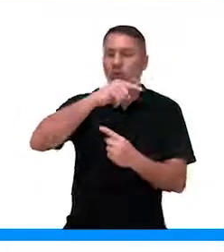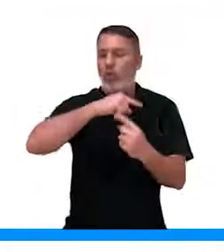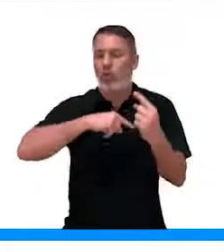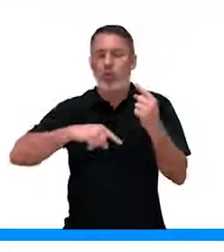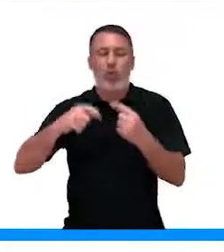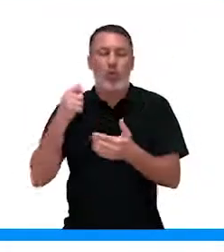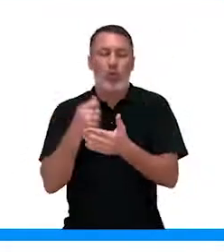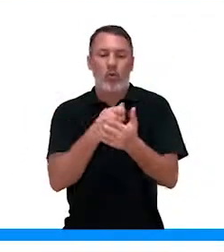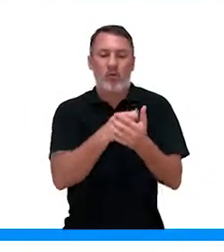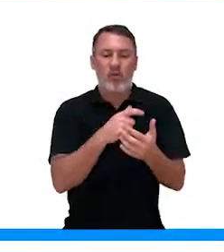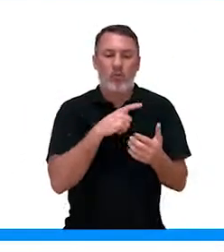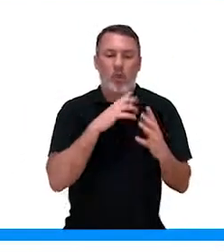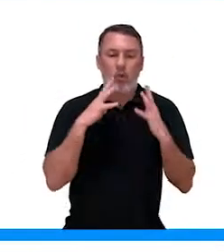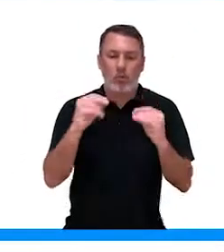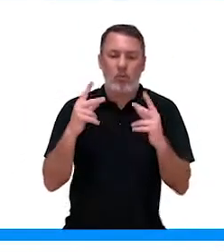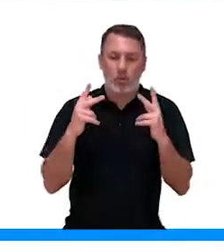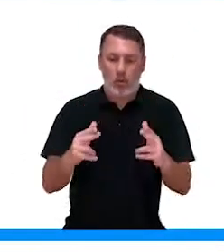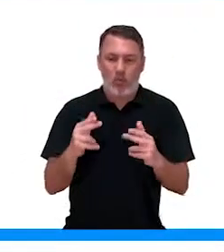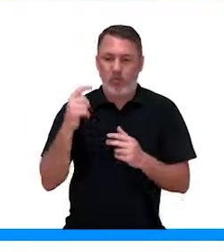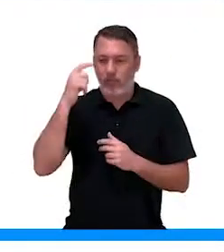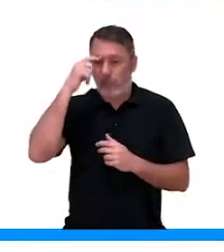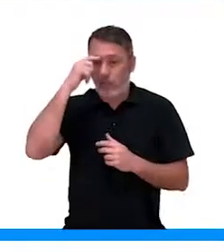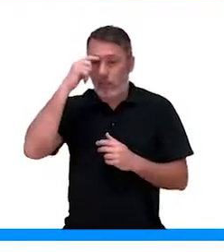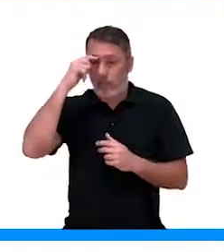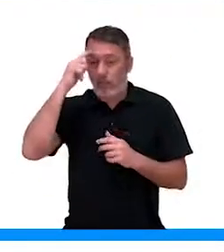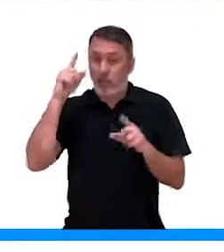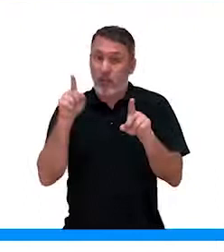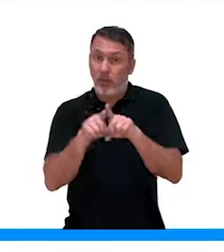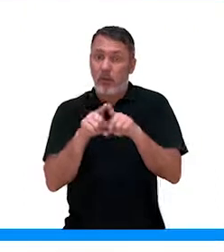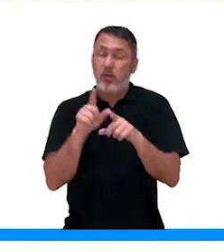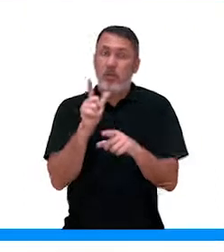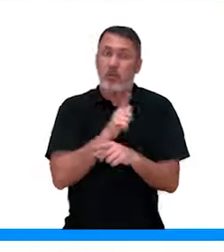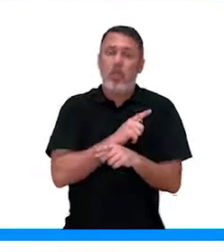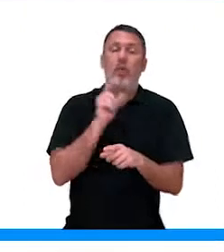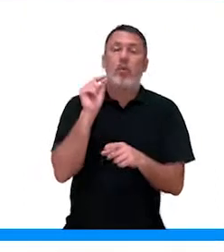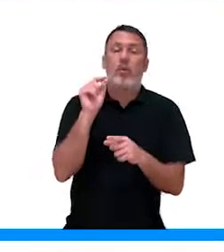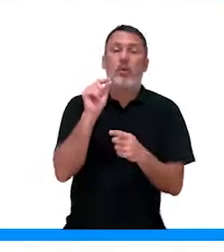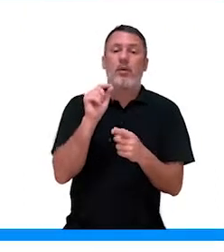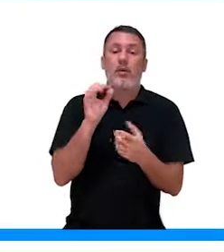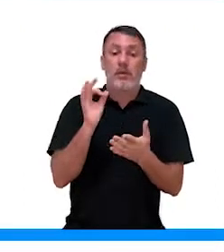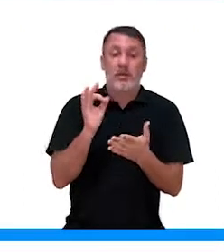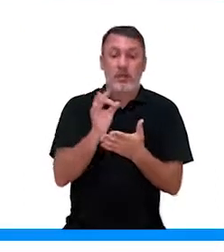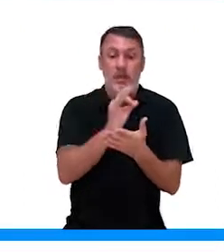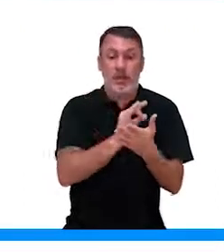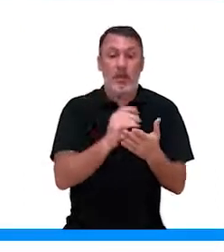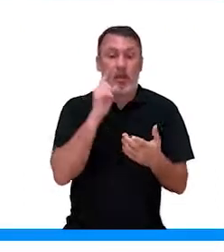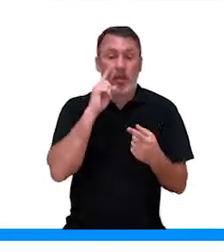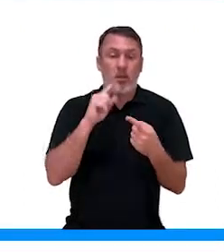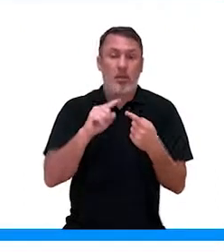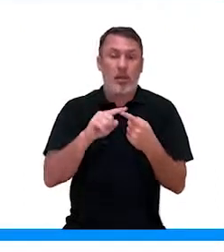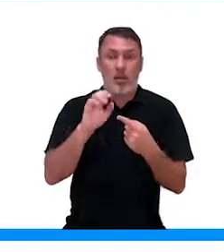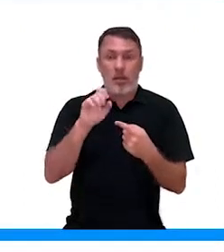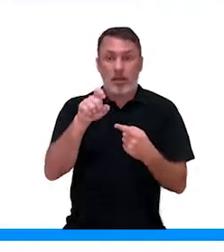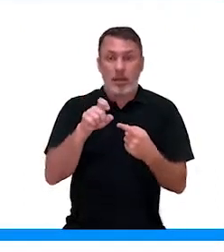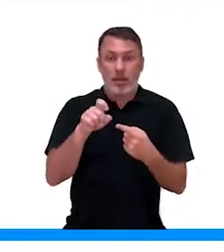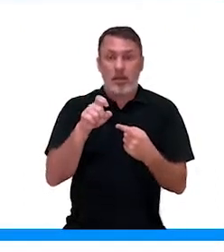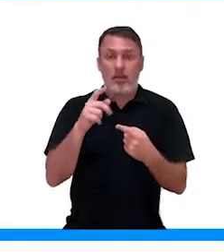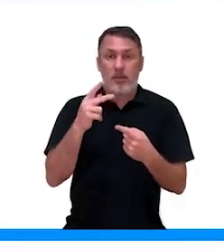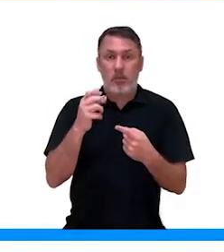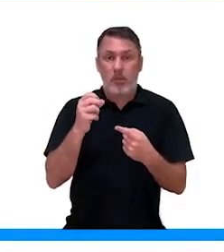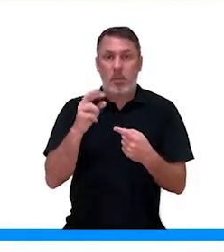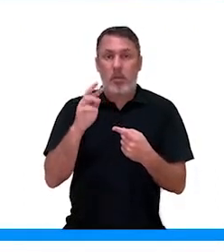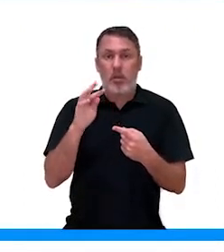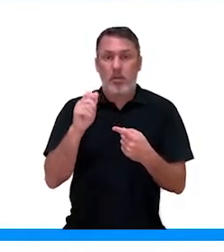tá? Então, ele precisa ser transportado para todo mundo. E nele, a gente vai ter células exportadoras e células